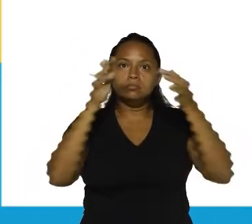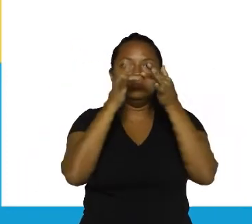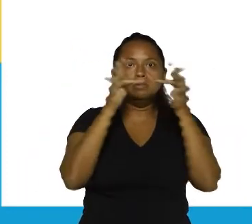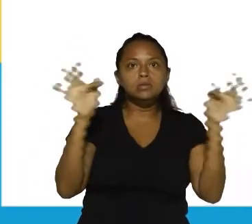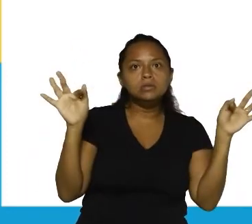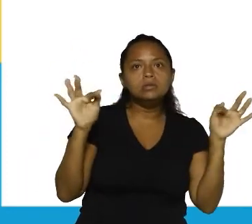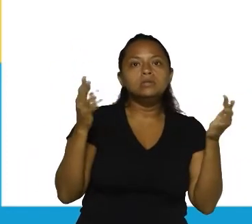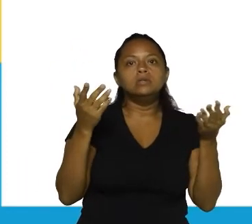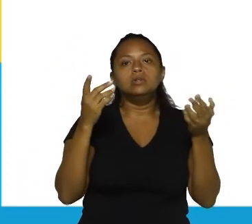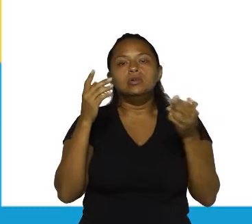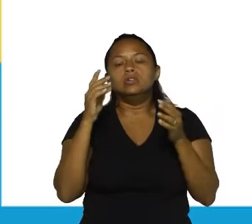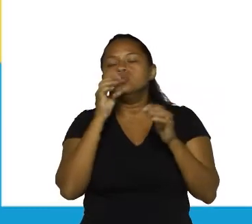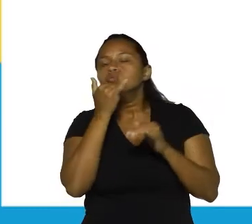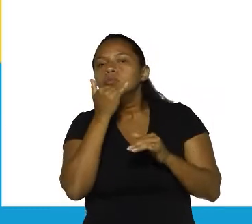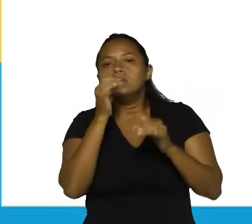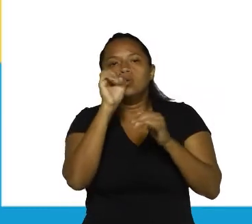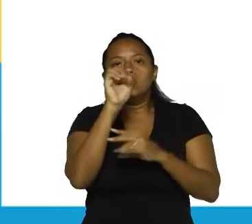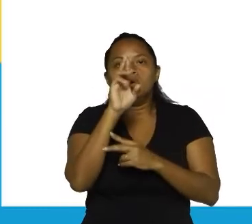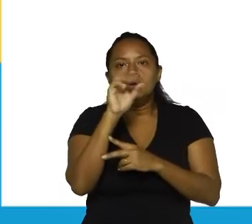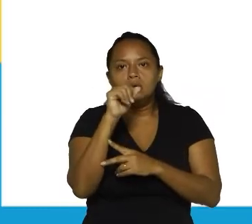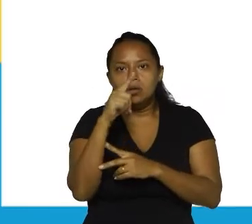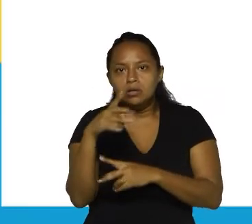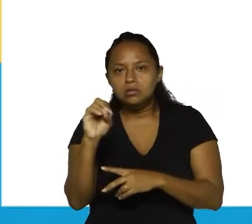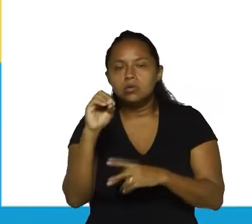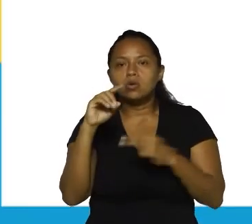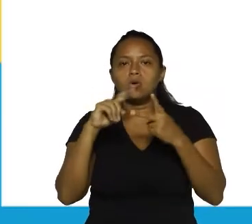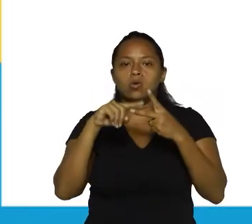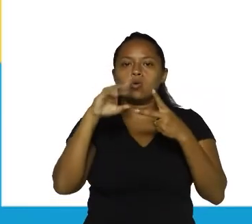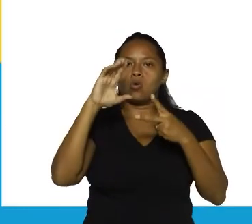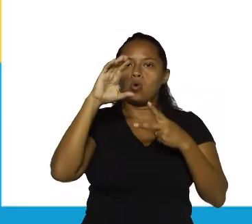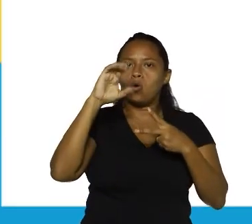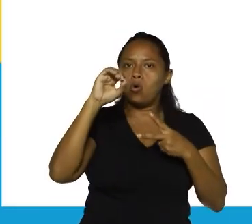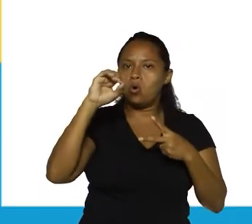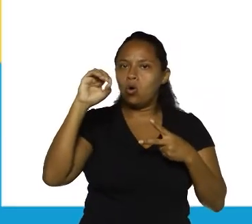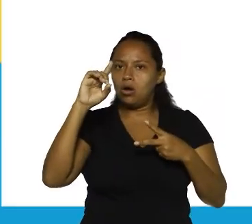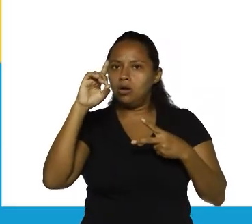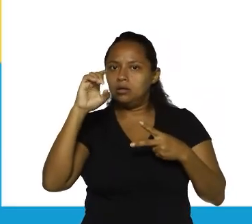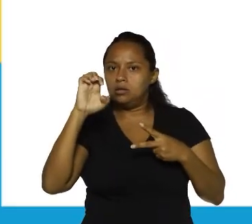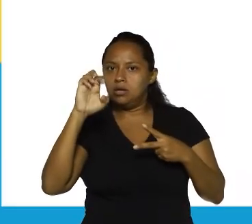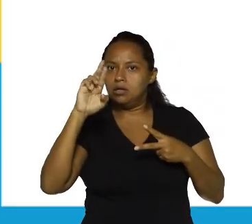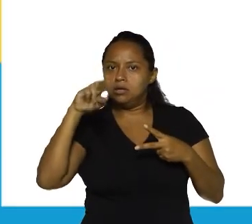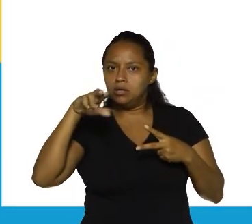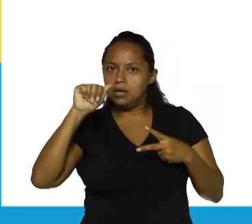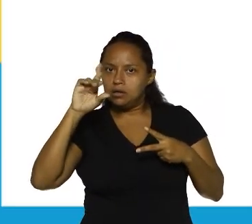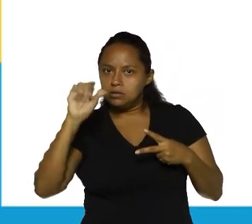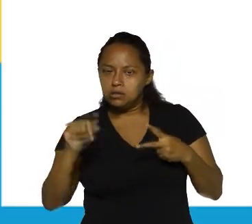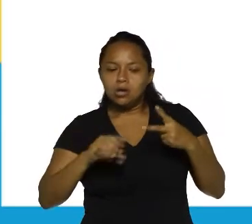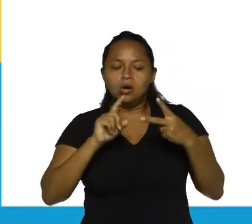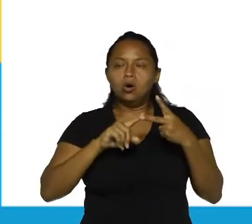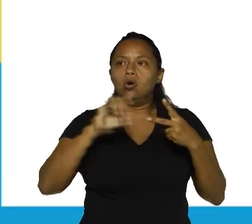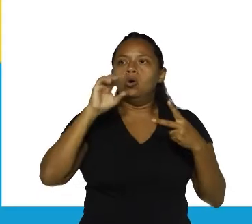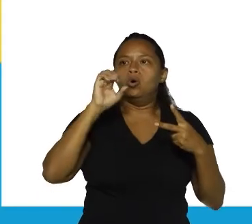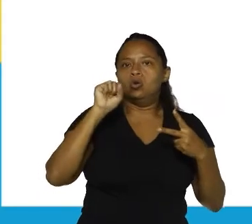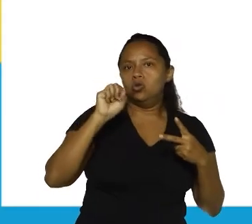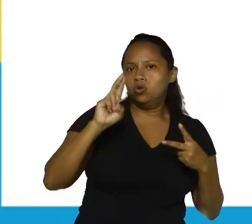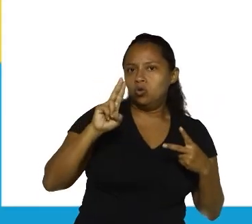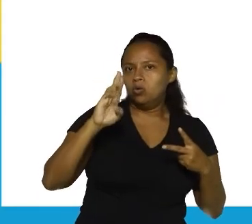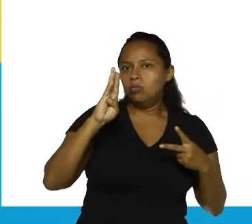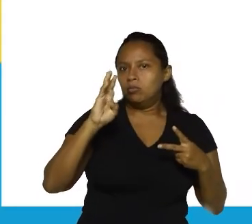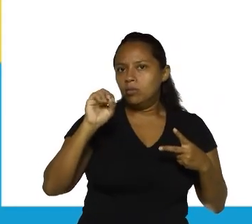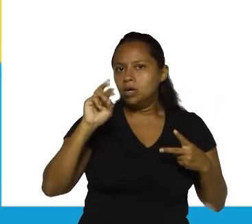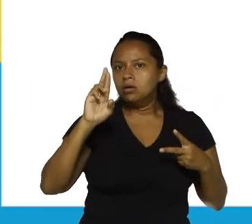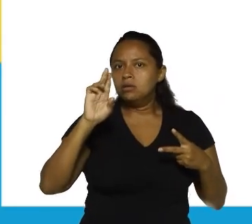Oh, perdão. Oração subordinada e oração coordenada. Nós vamos ver isso. Então, só frisando. Por coordenação,